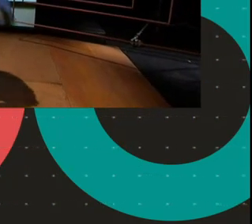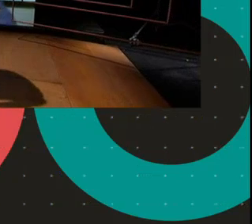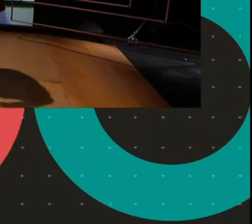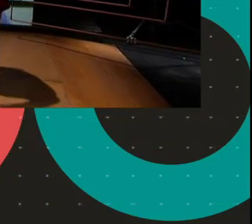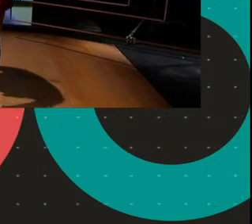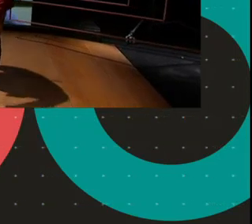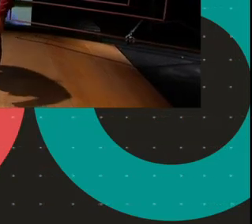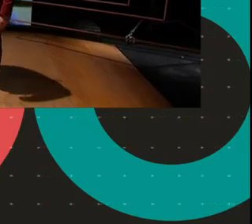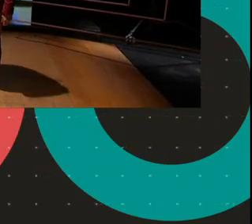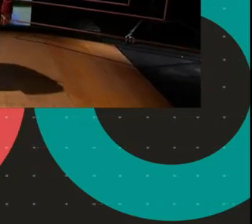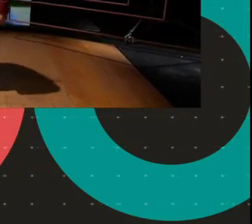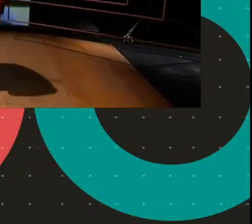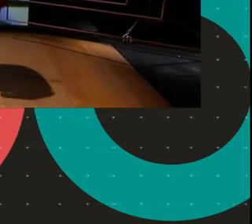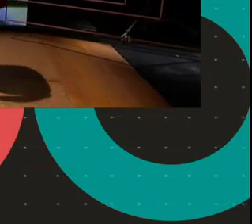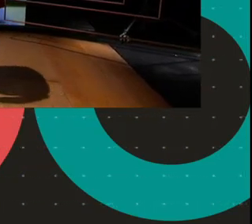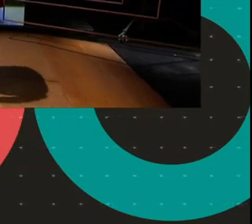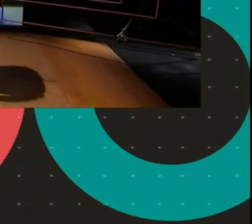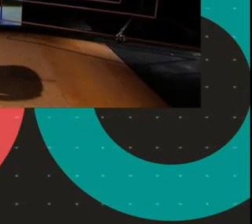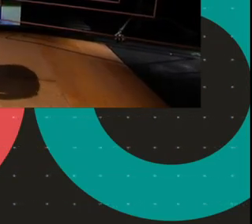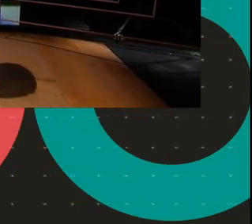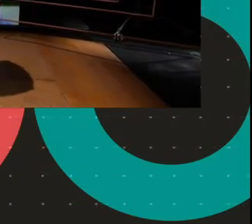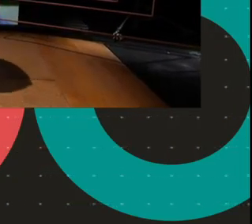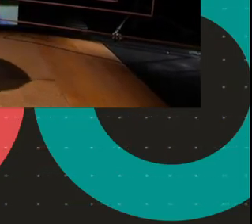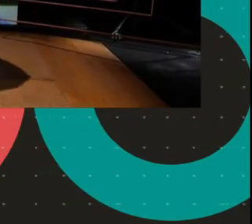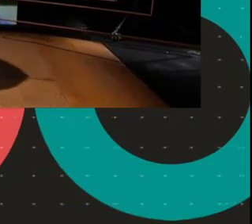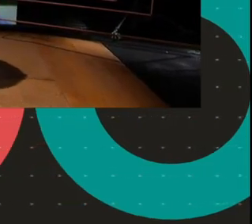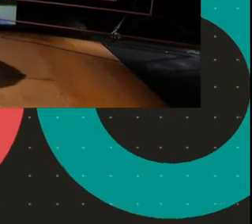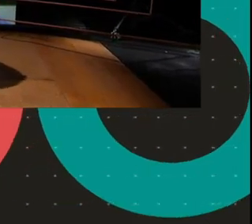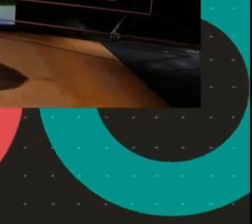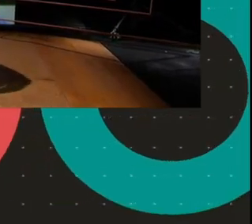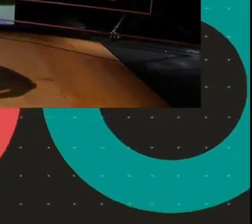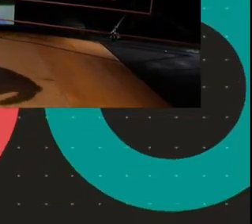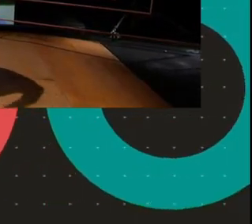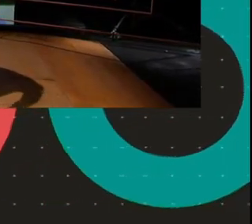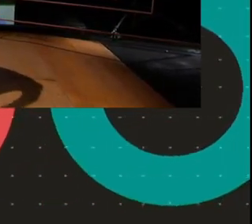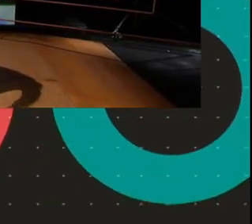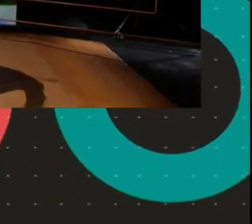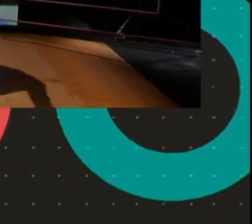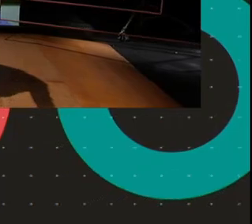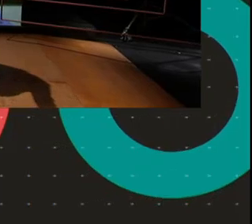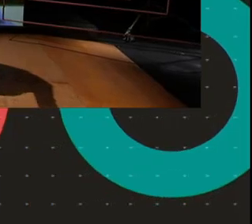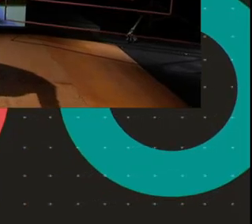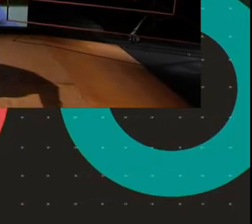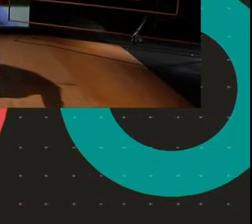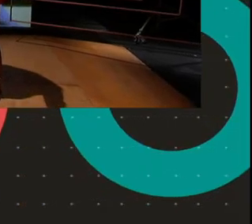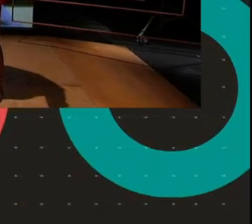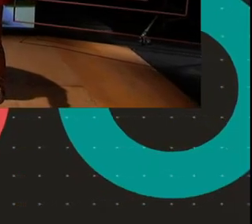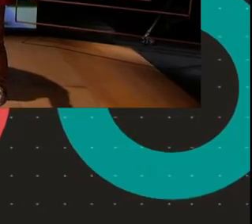bonita aí, Celso. É difícil. Ah, não é? Olha lá.